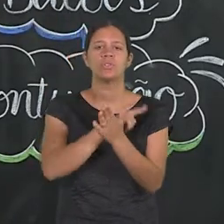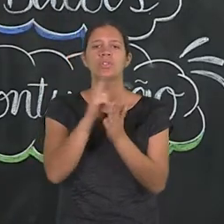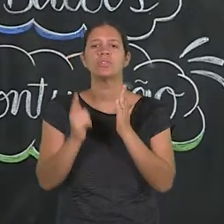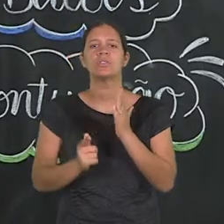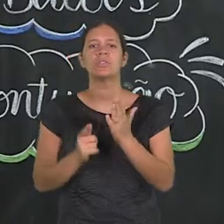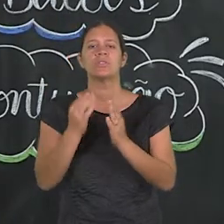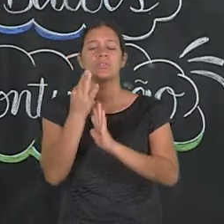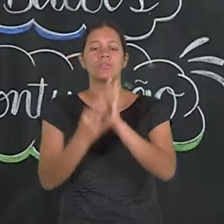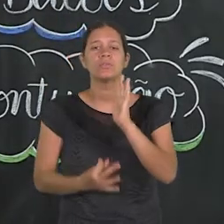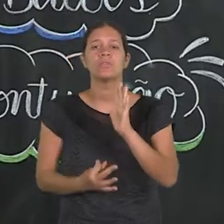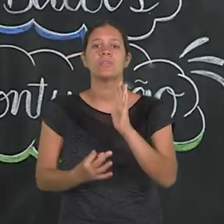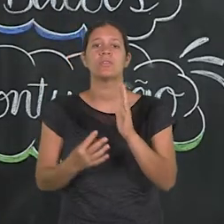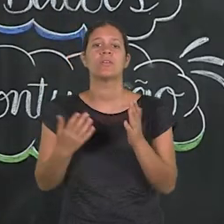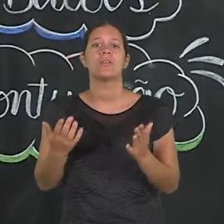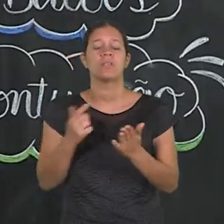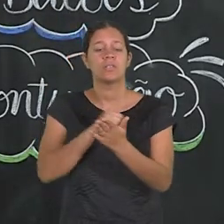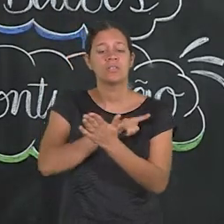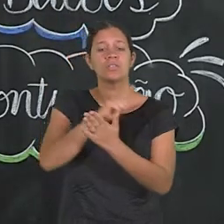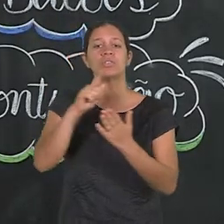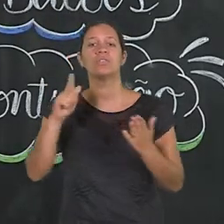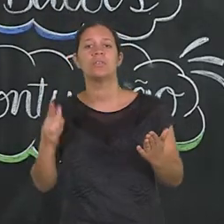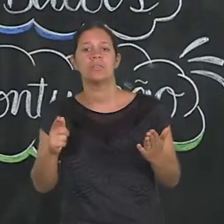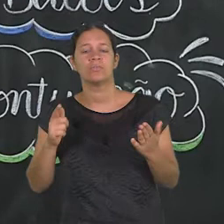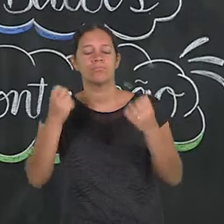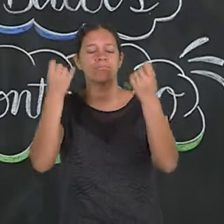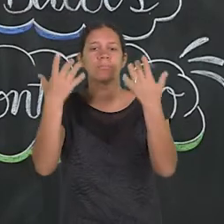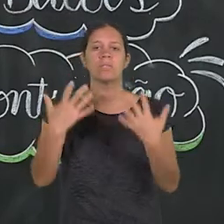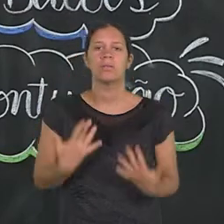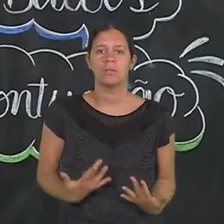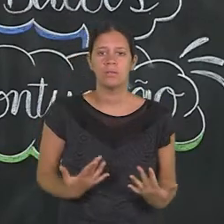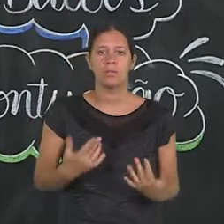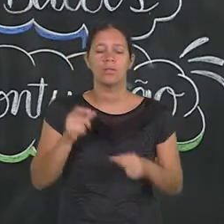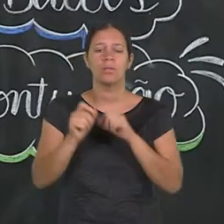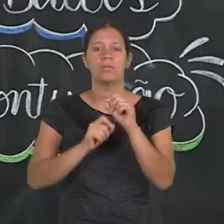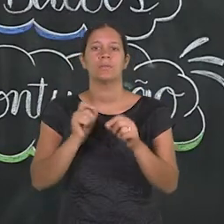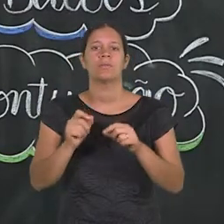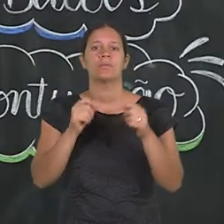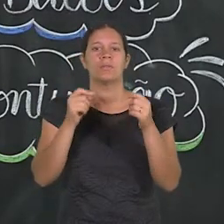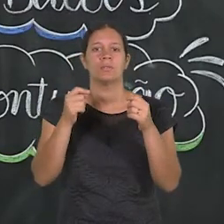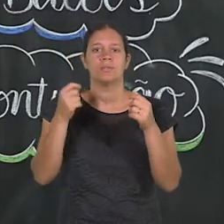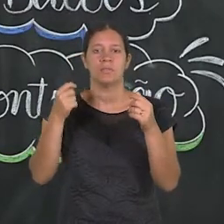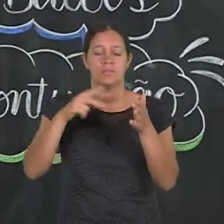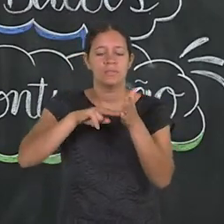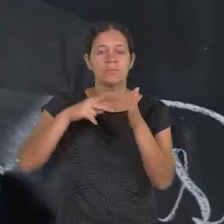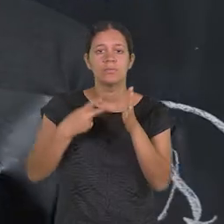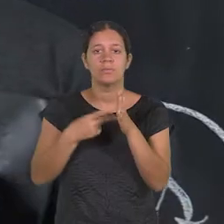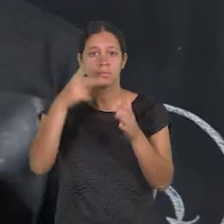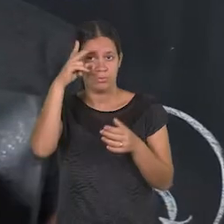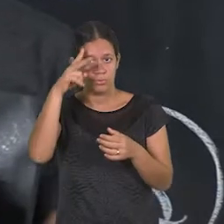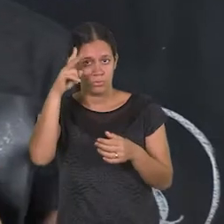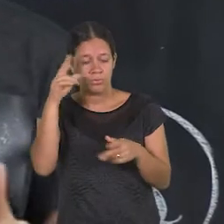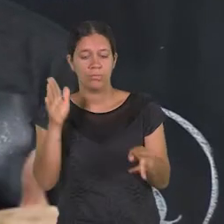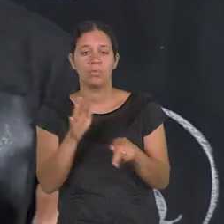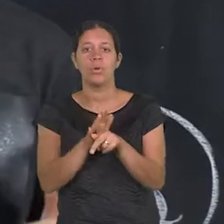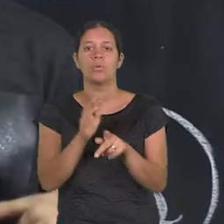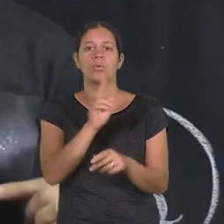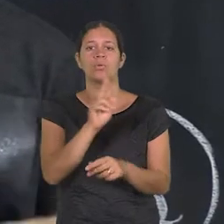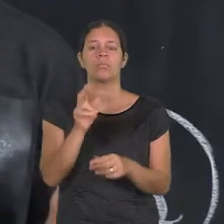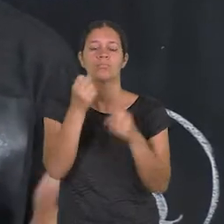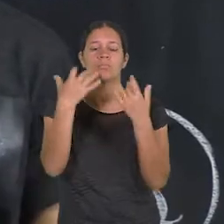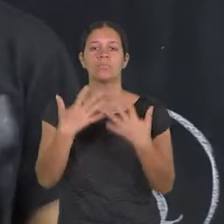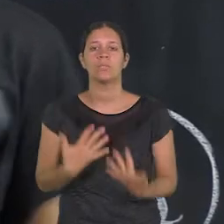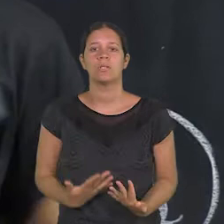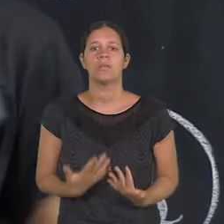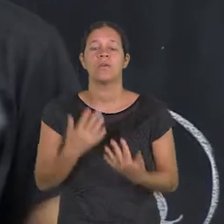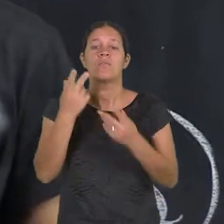grupo de gêneros textuais que a gente chama de gêneros narrativos. O é significa isso? Que as histórias, como o próprio nome